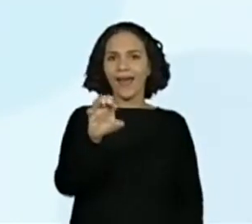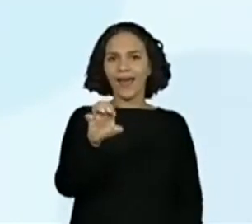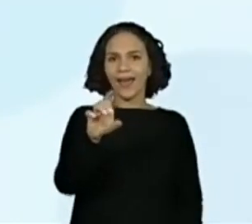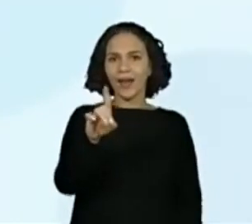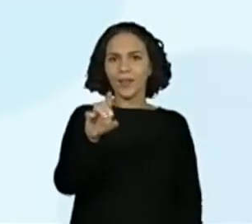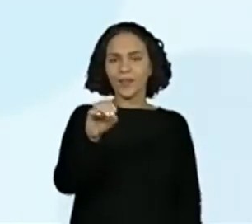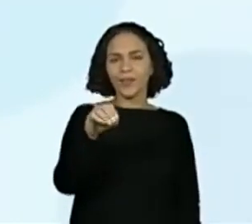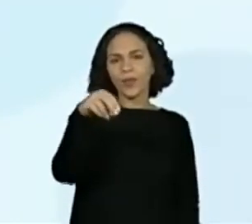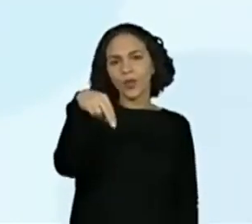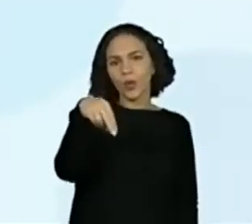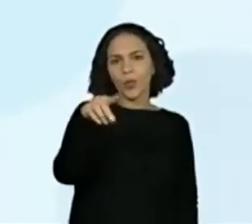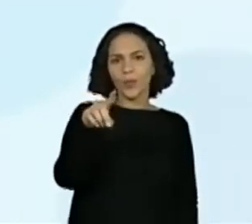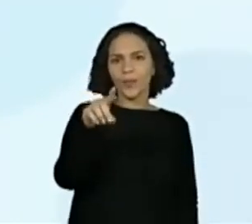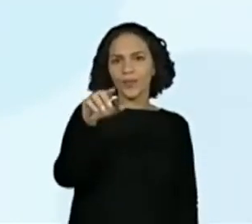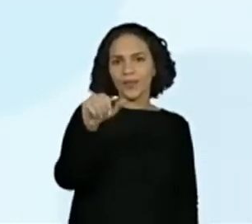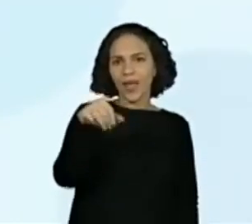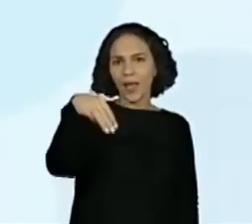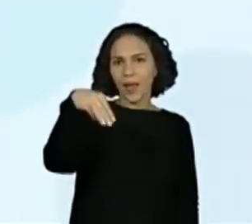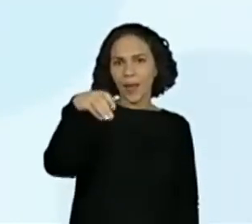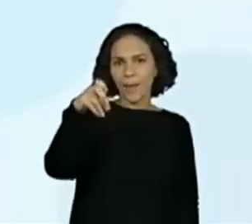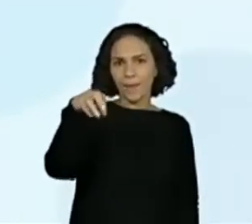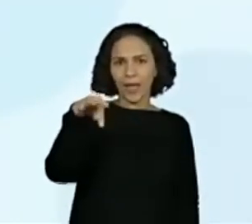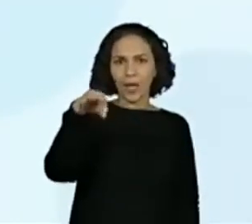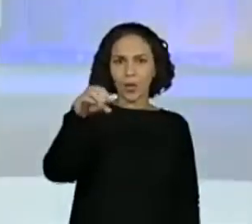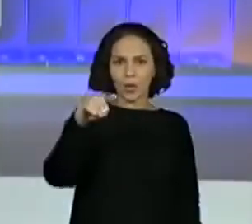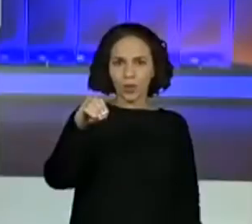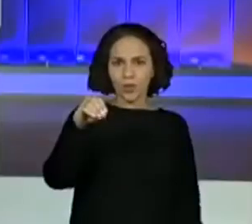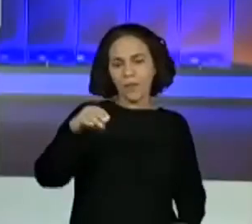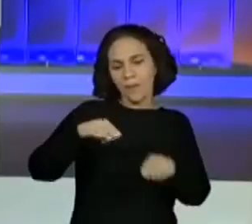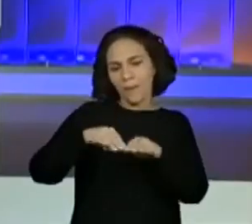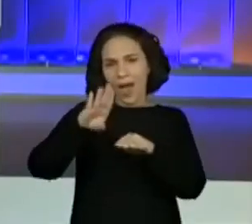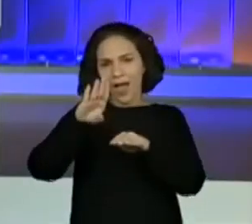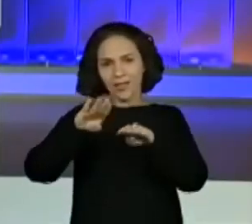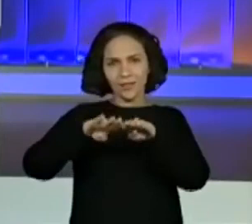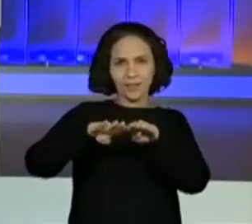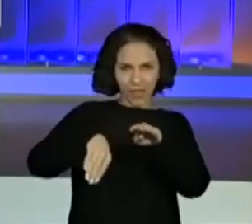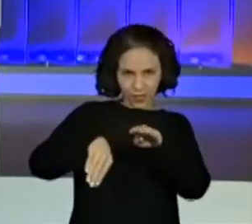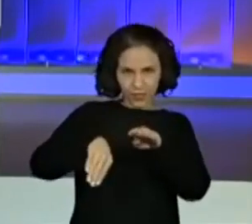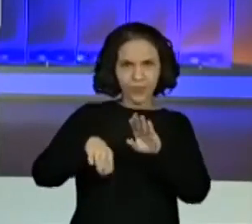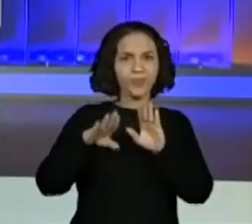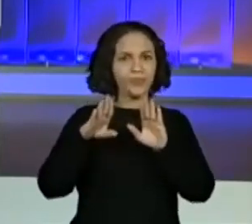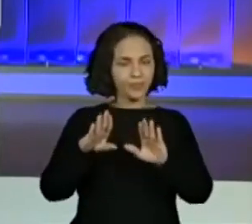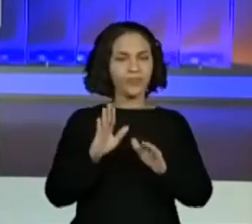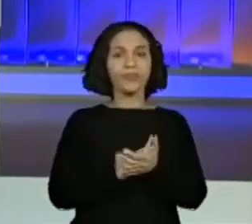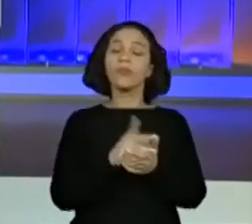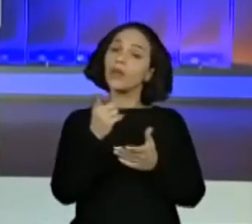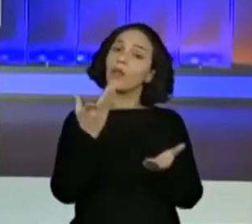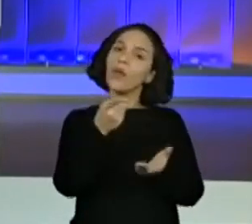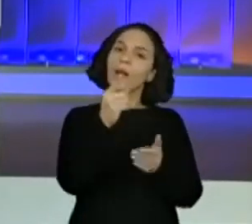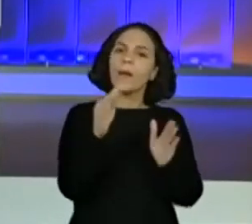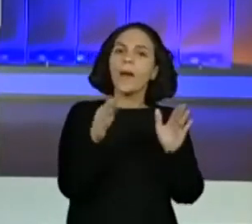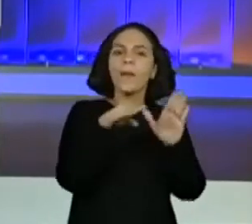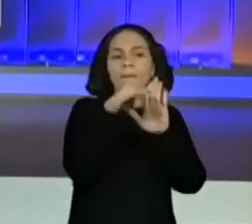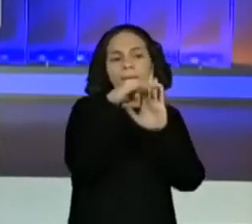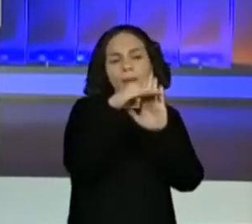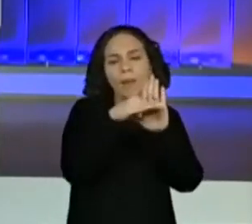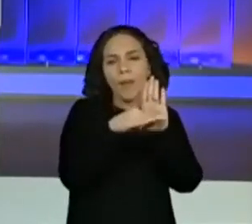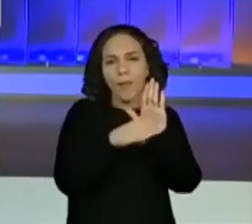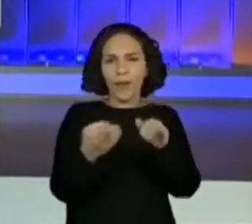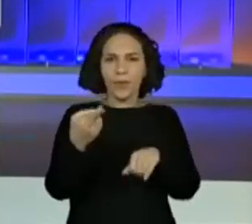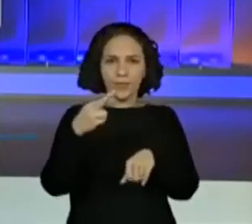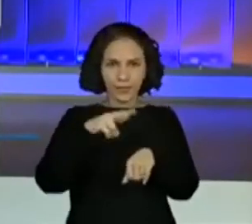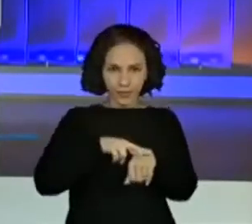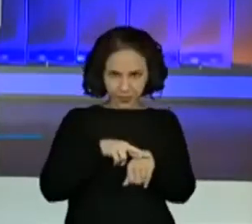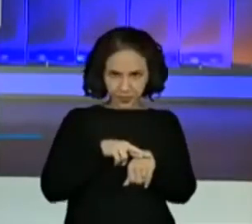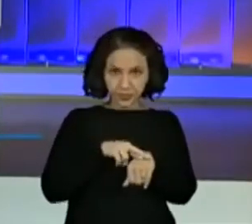Essas são as duas habilidades deste primeiro momento de aula do programa de recuperação, ok? E antes